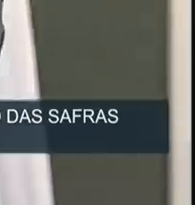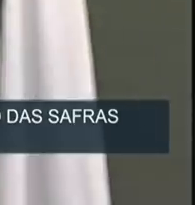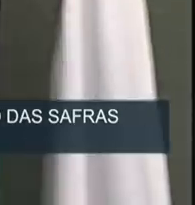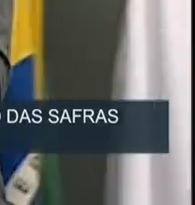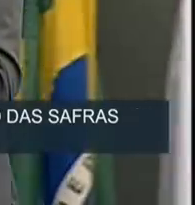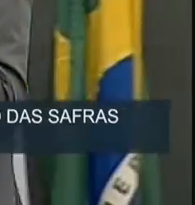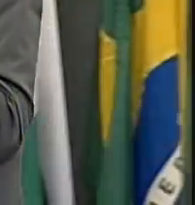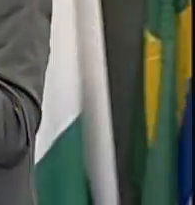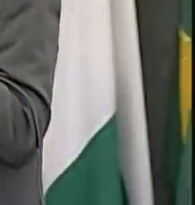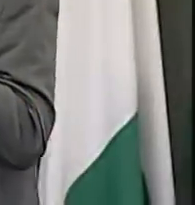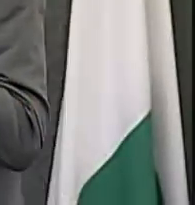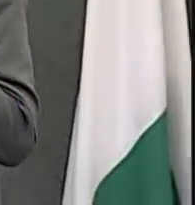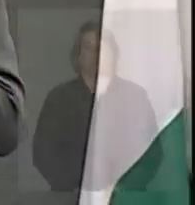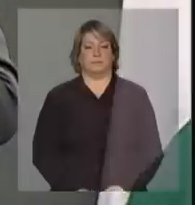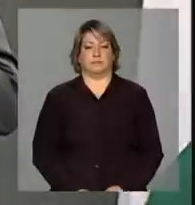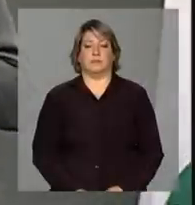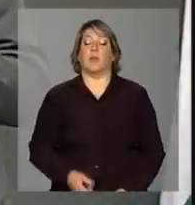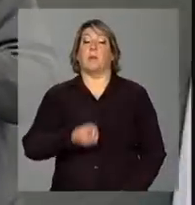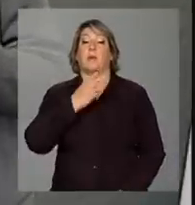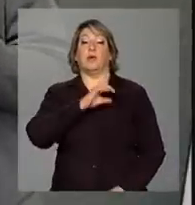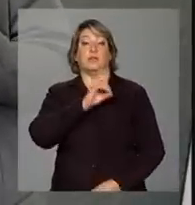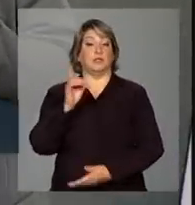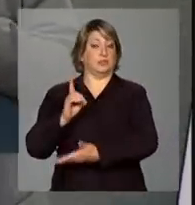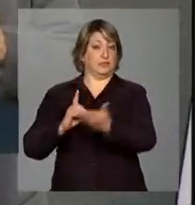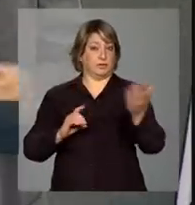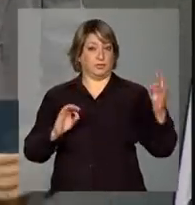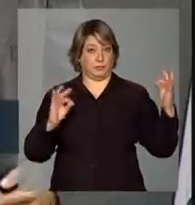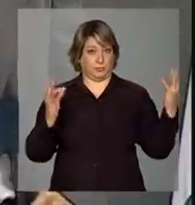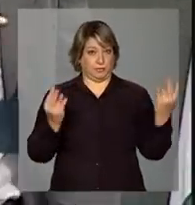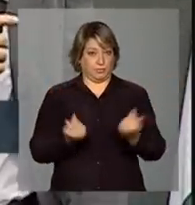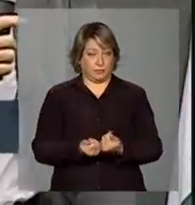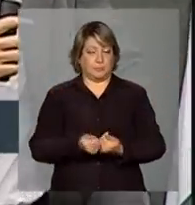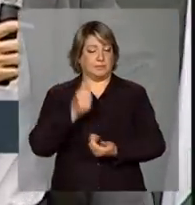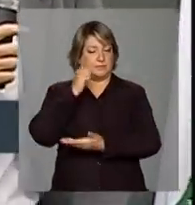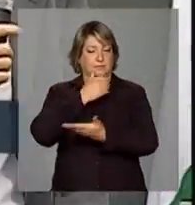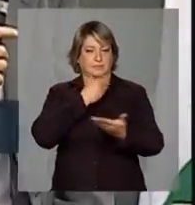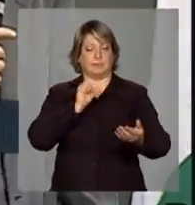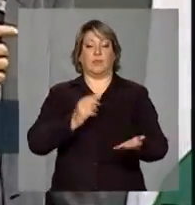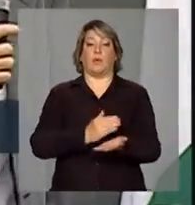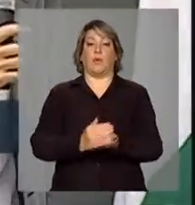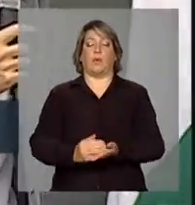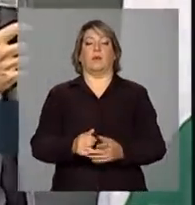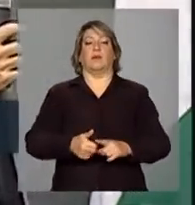Bom dia a todas e todos. Vamos começar pelos grãos.